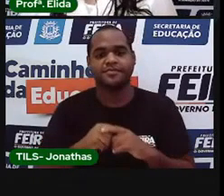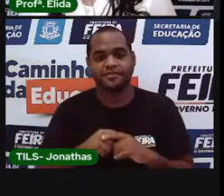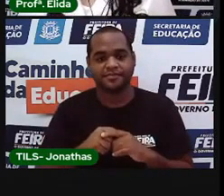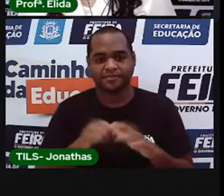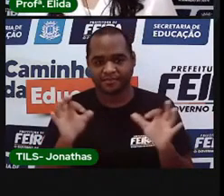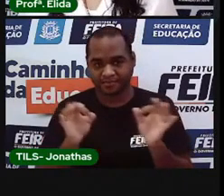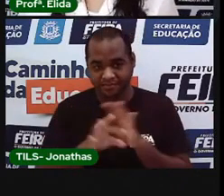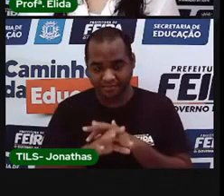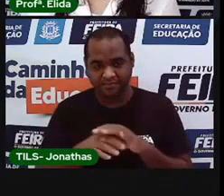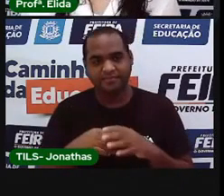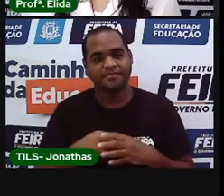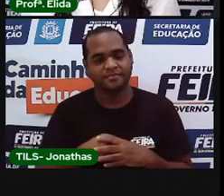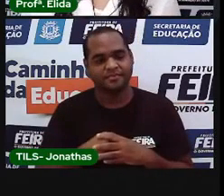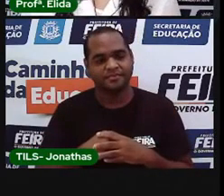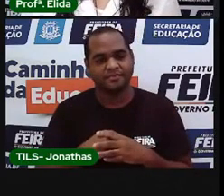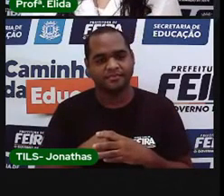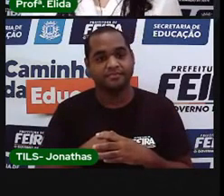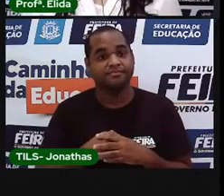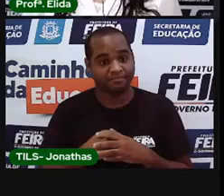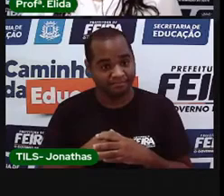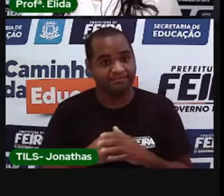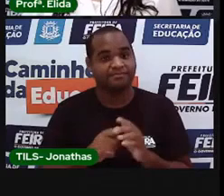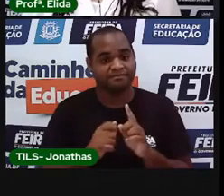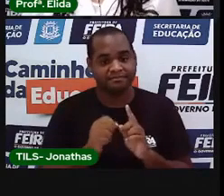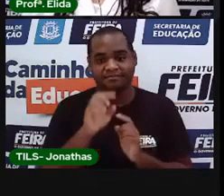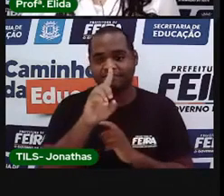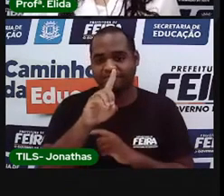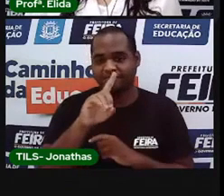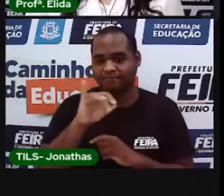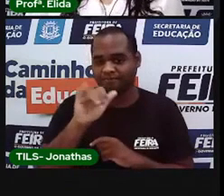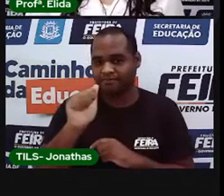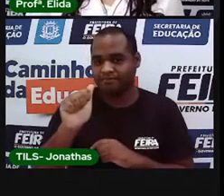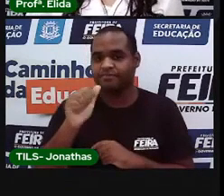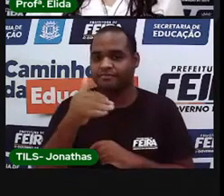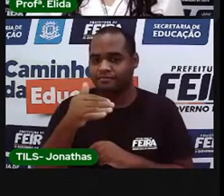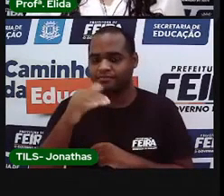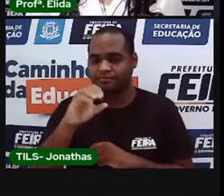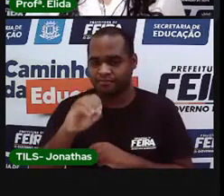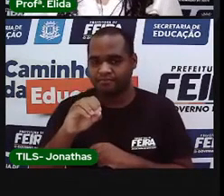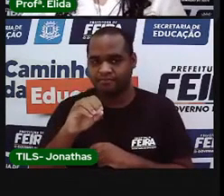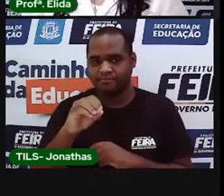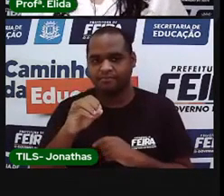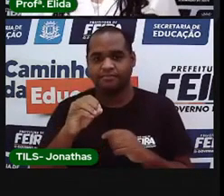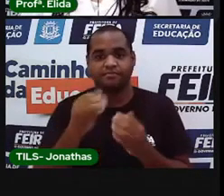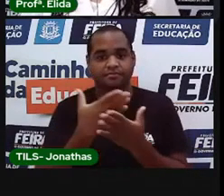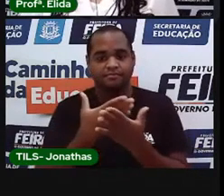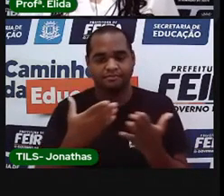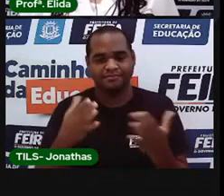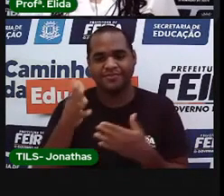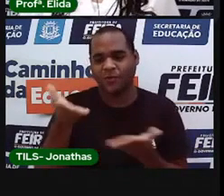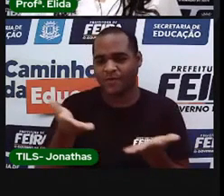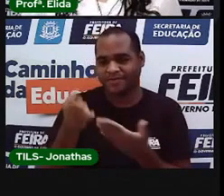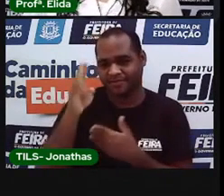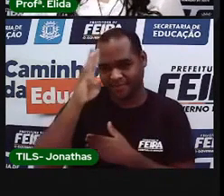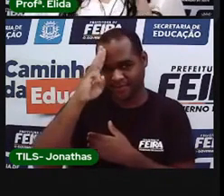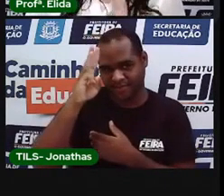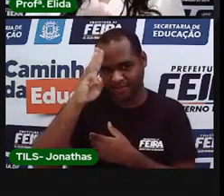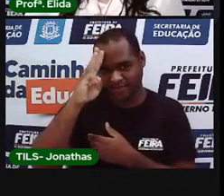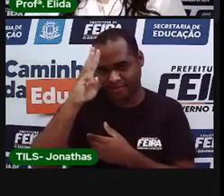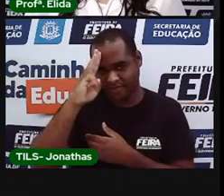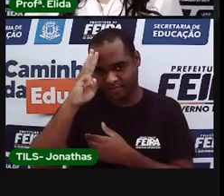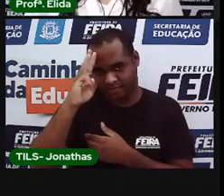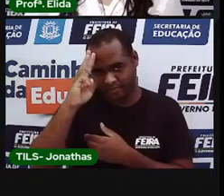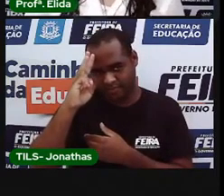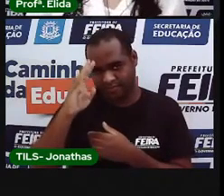Isso mesmo. Dez dias. Muito bem. E, como você já sabe, hoje é terça-feira. Vamos